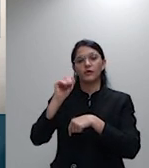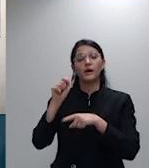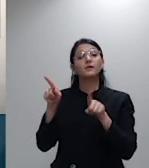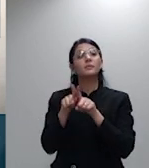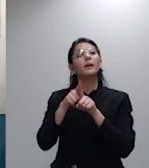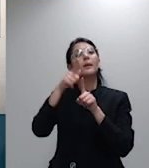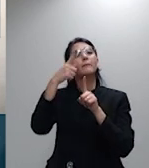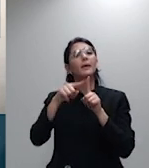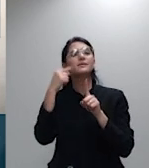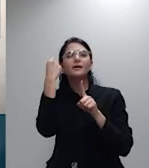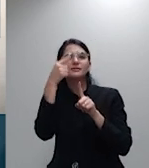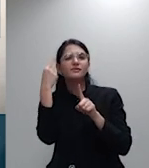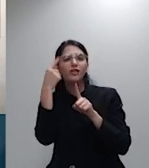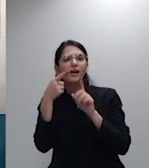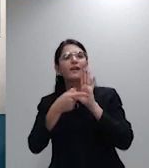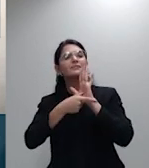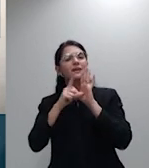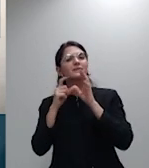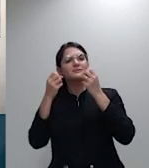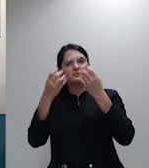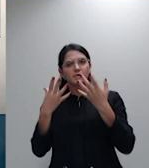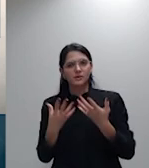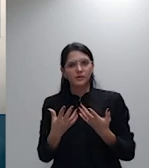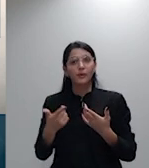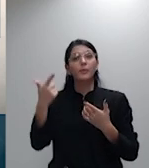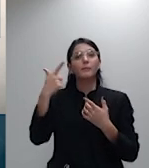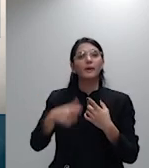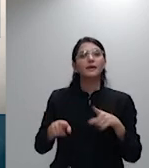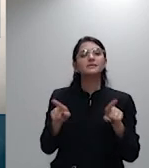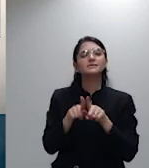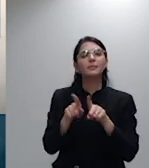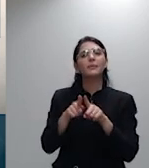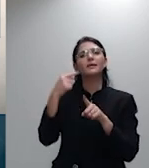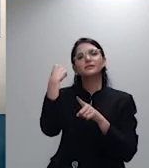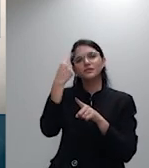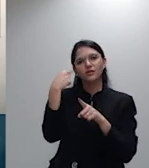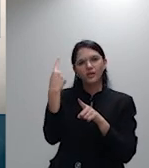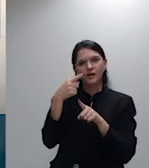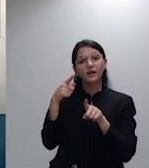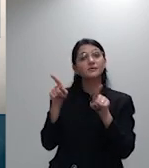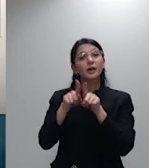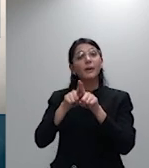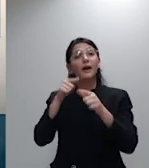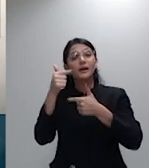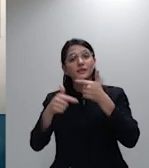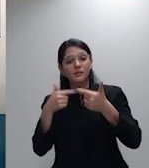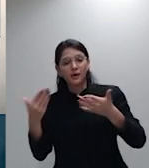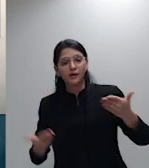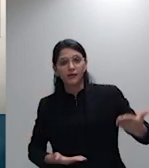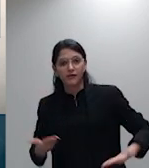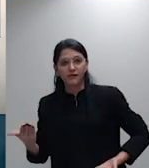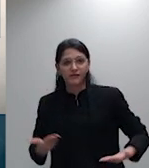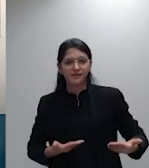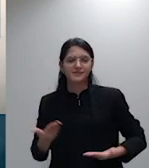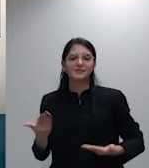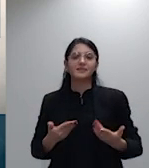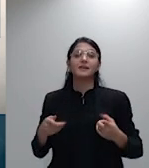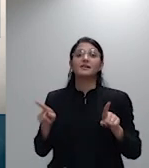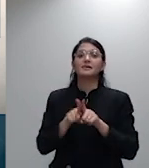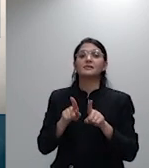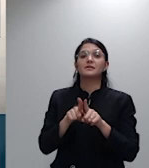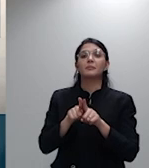falarão os funcionários os servidores no nosso tribunal da cidadania a condição de